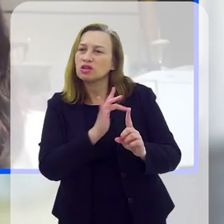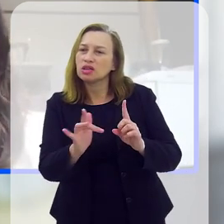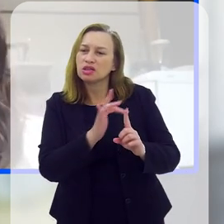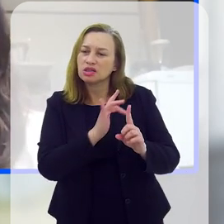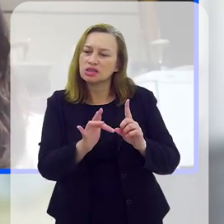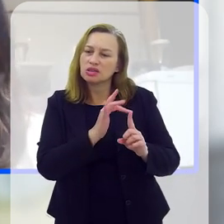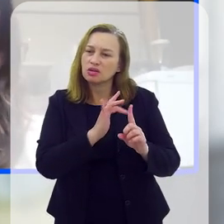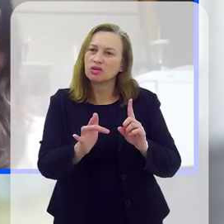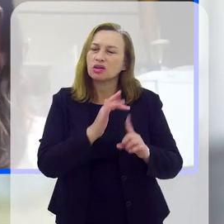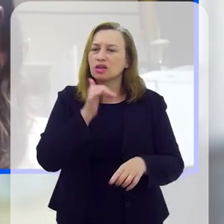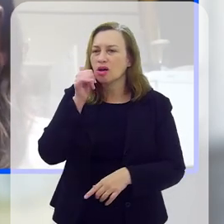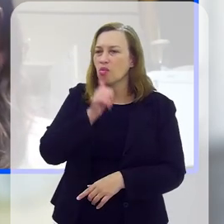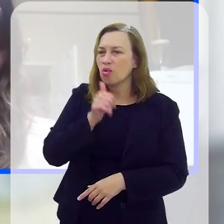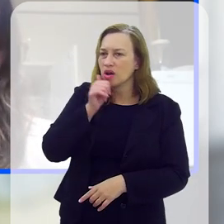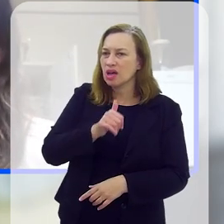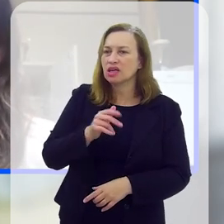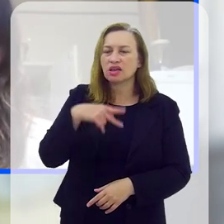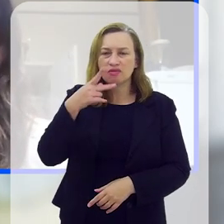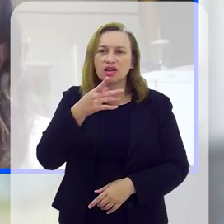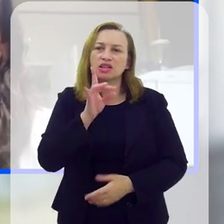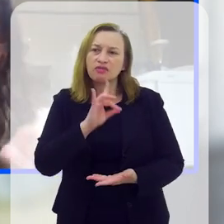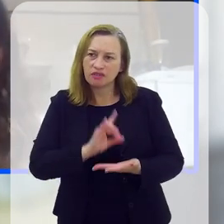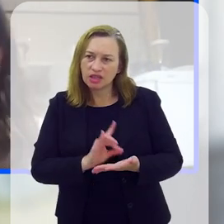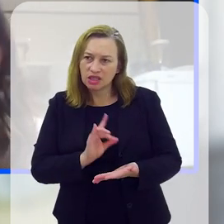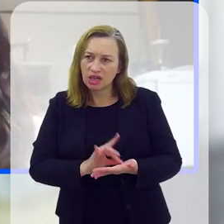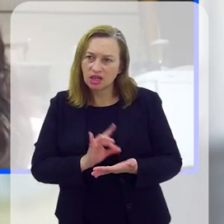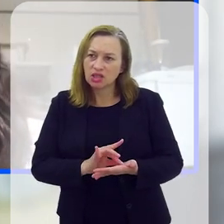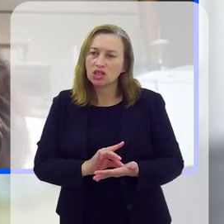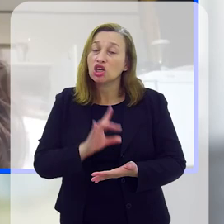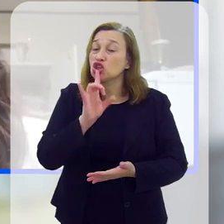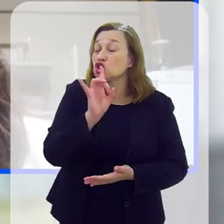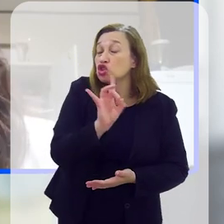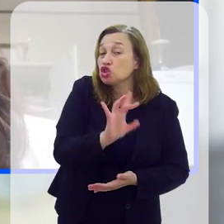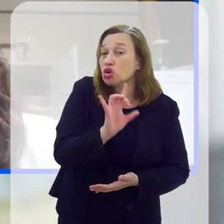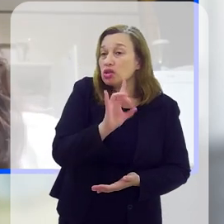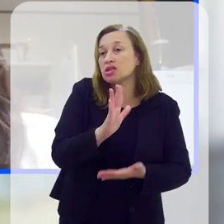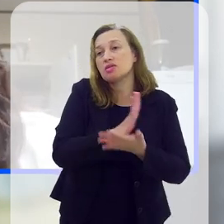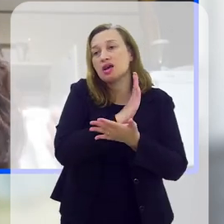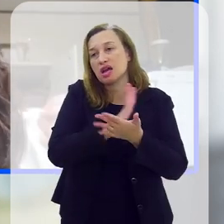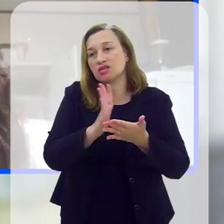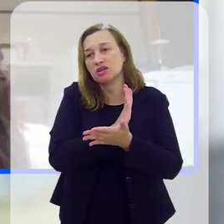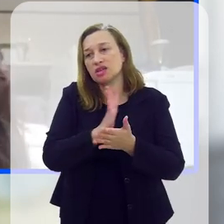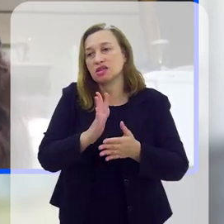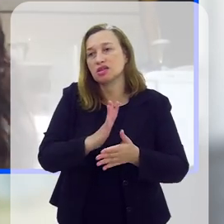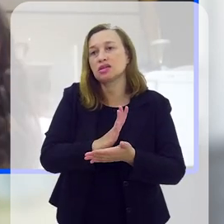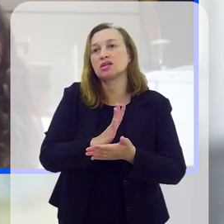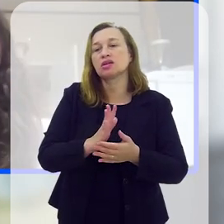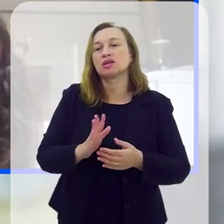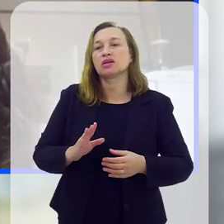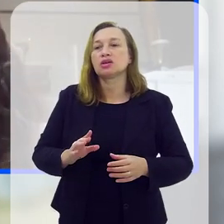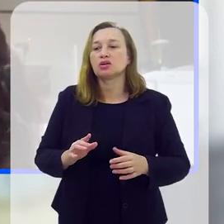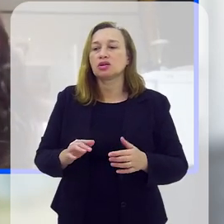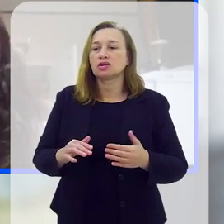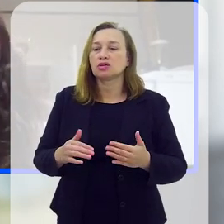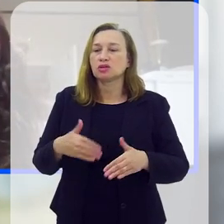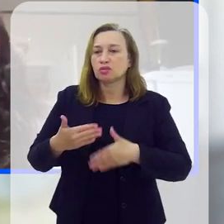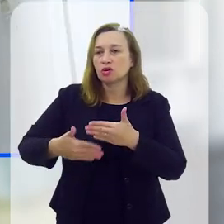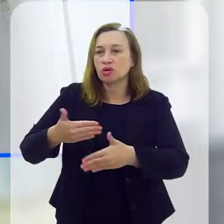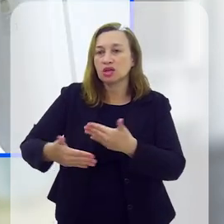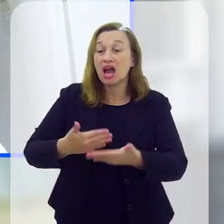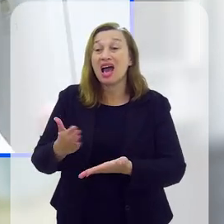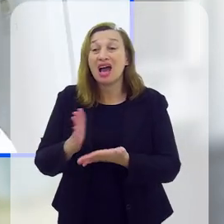a partir da vulnerabilização da mulher socialmente, de que ela está falando a verdade e que ela está sozinha, muitas vezes, nesse processo.